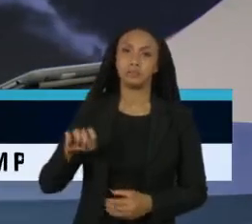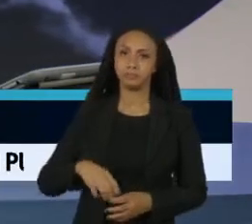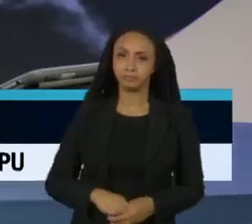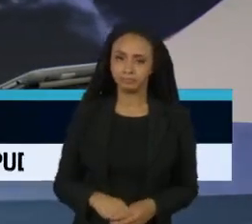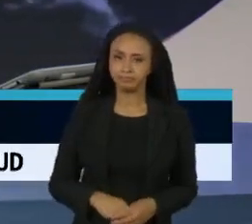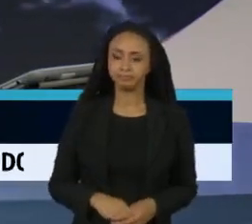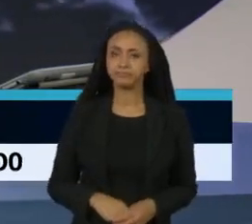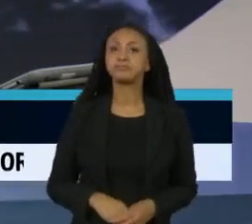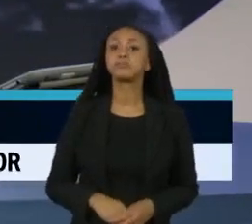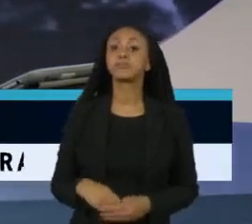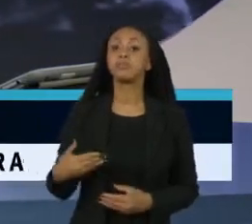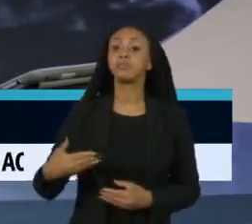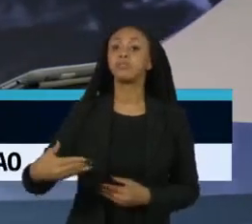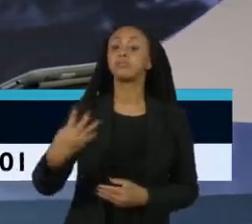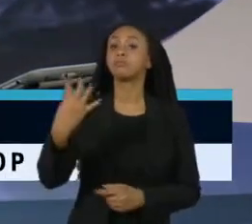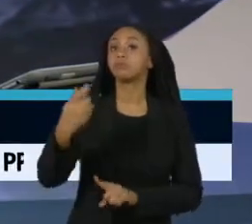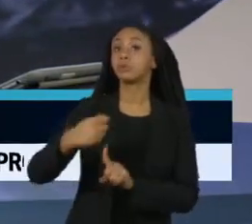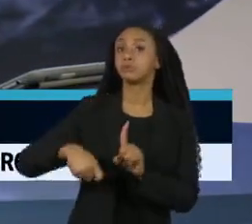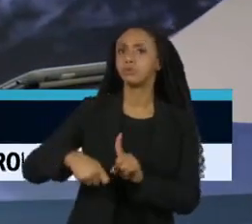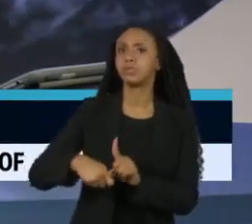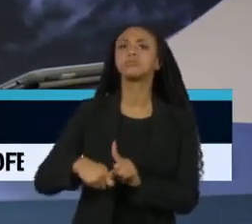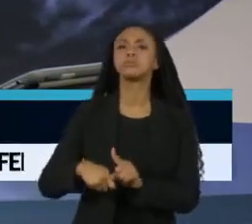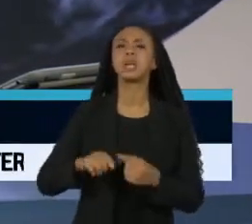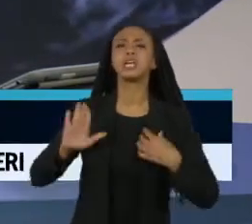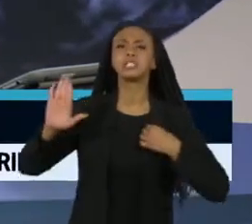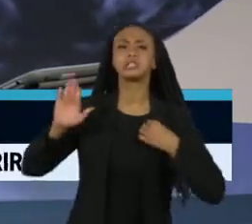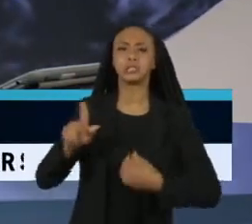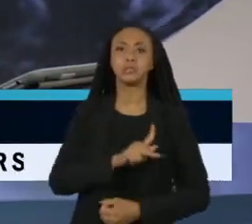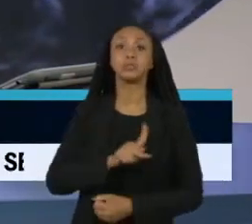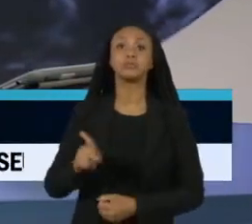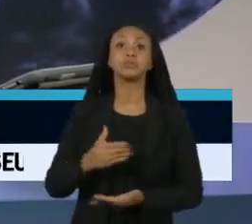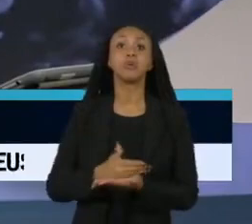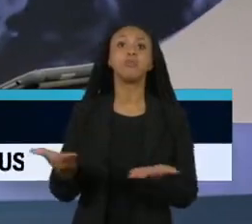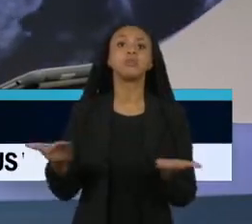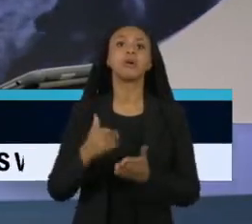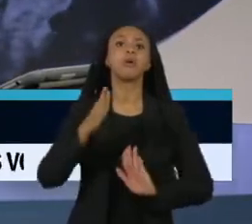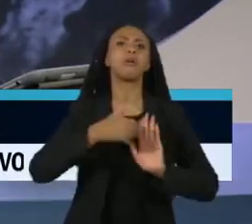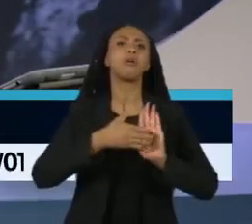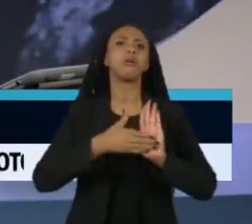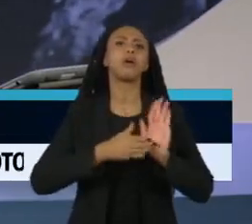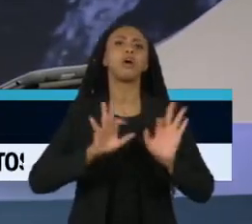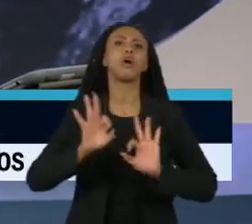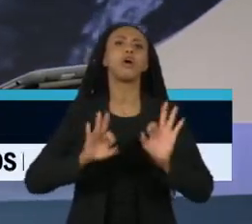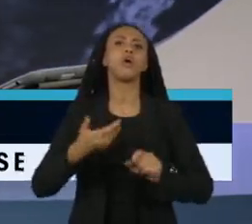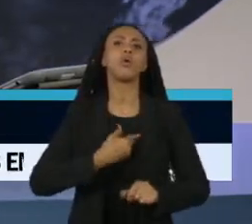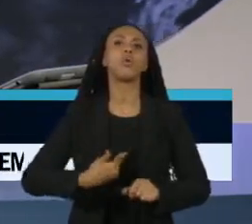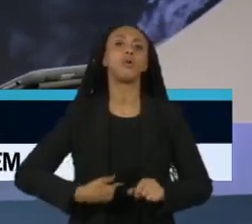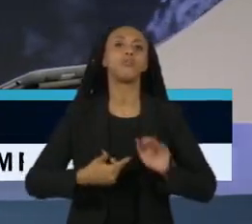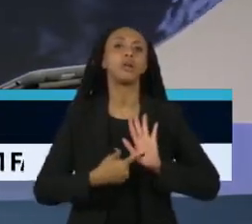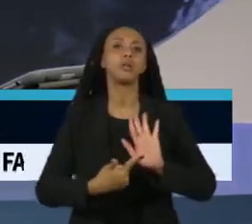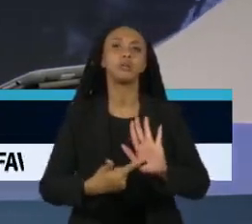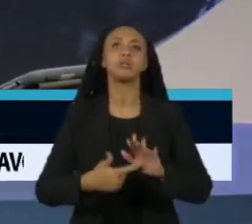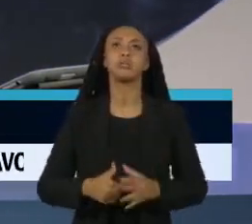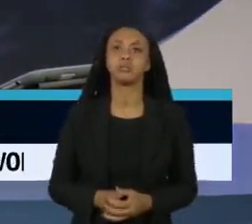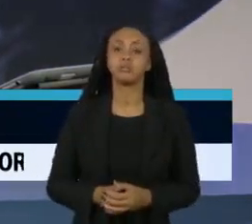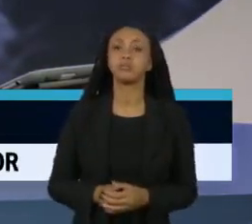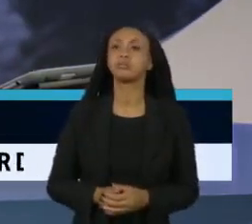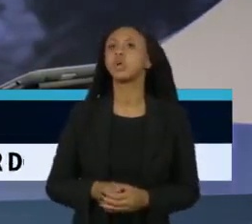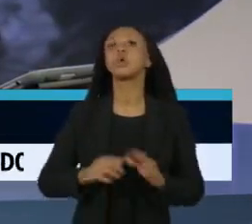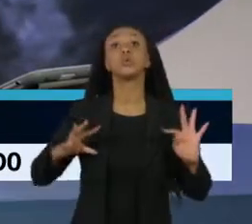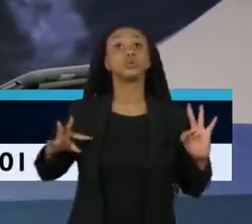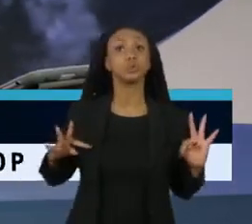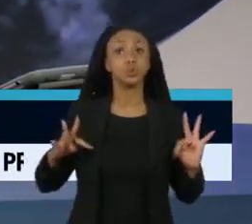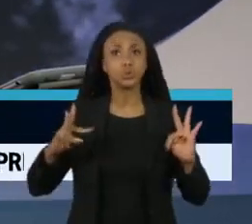Há menos de quatro meses das eleições, os pré-candidatos à presidência começam a divulgar seus planos de governo, todos, em maior ou menor grau,